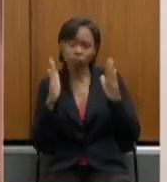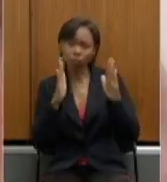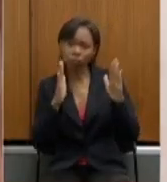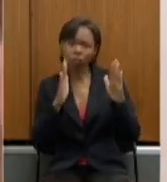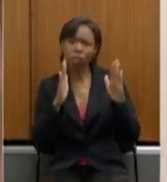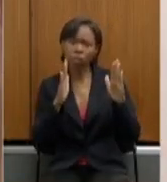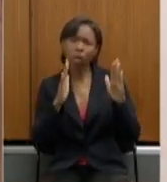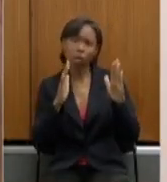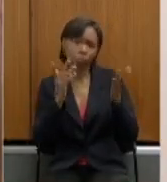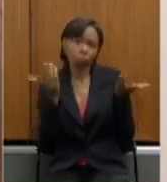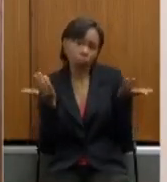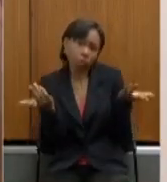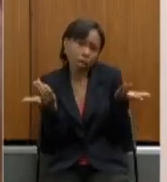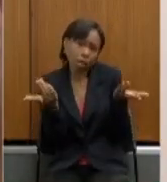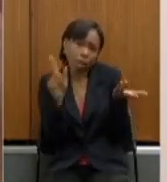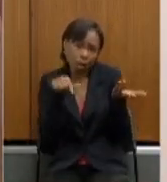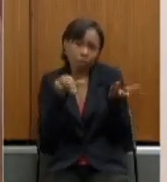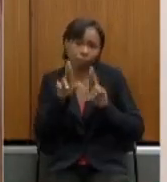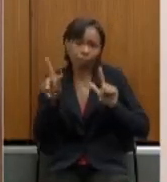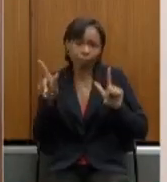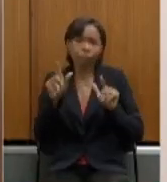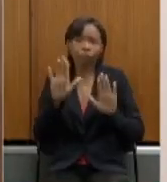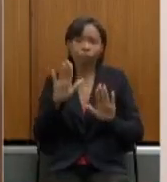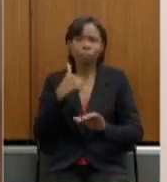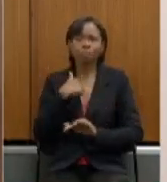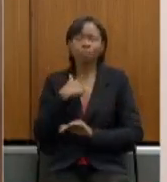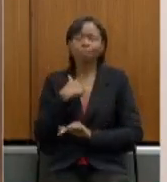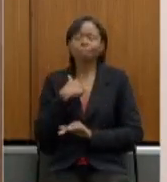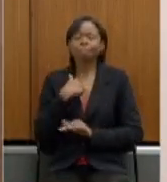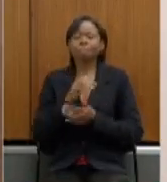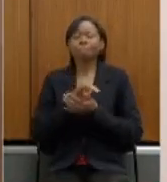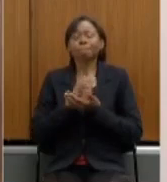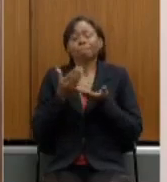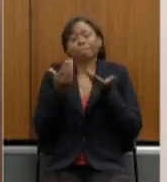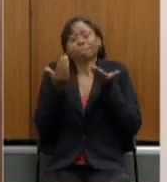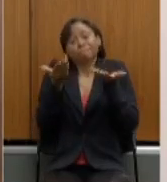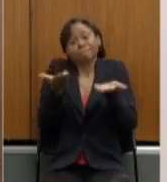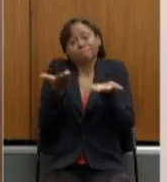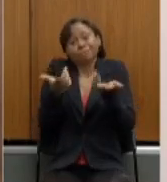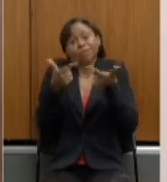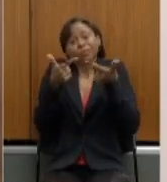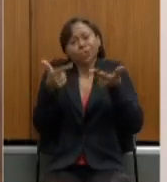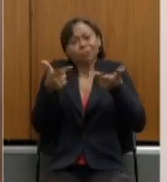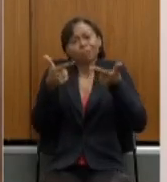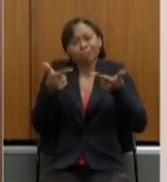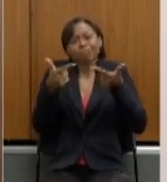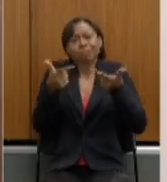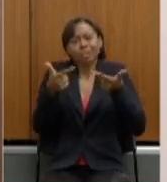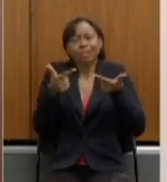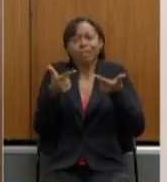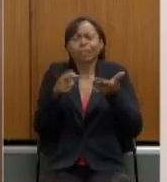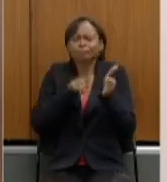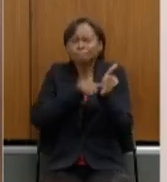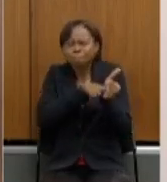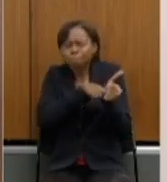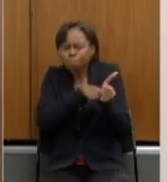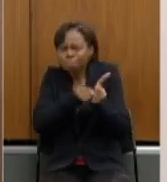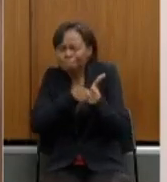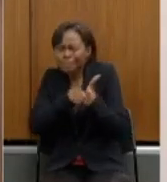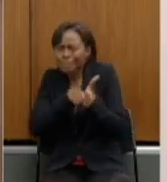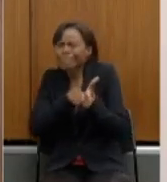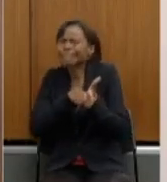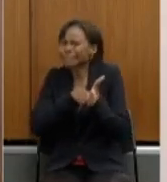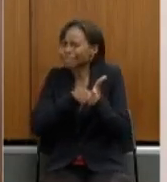um diferencial e eu desejo sorte para os colegas pesquisem direitinho tudo é muito